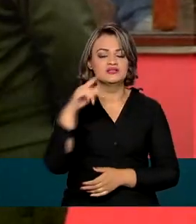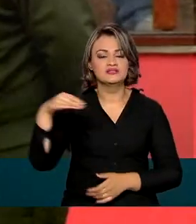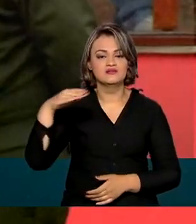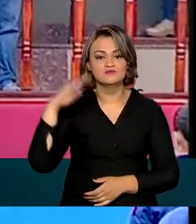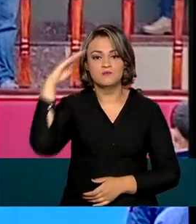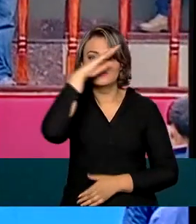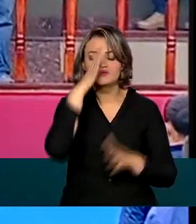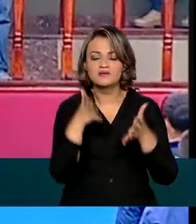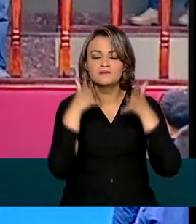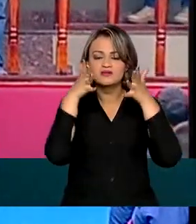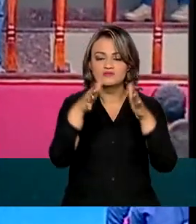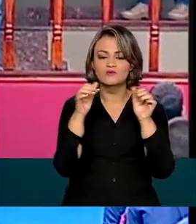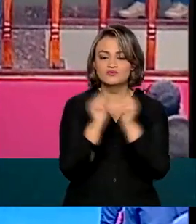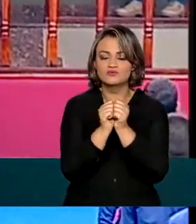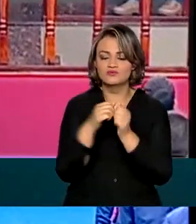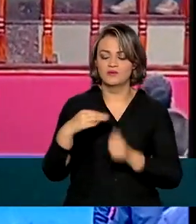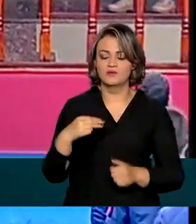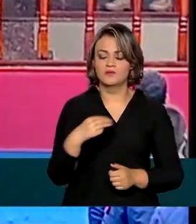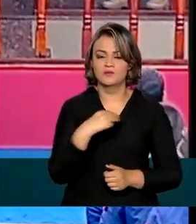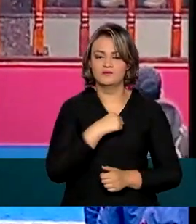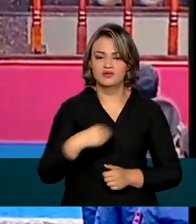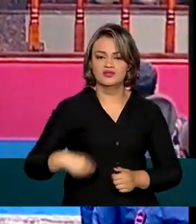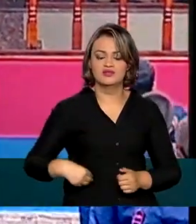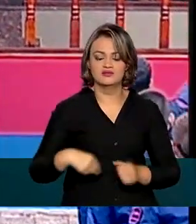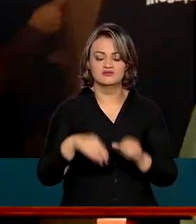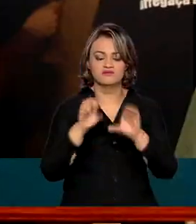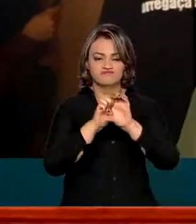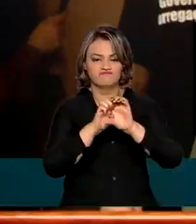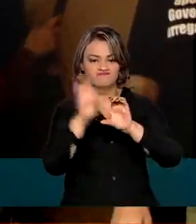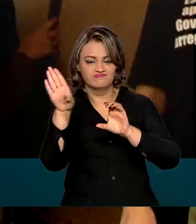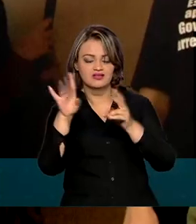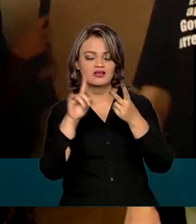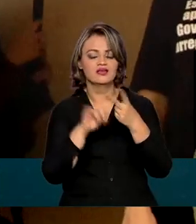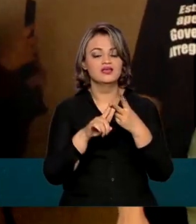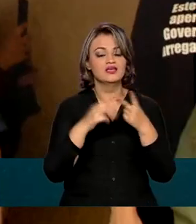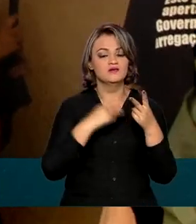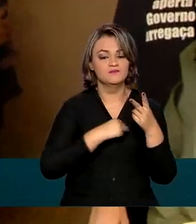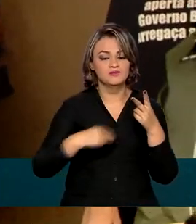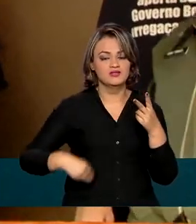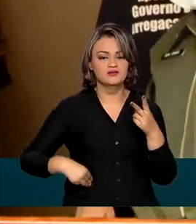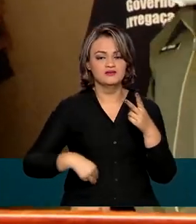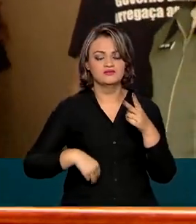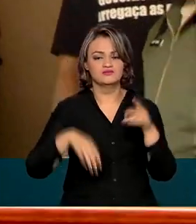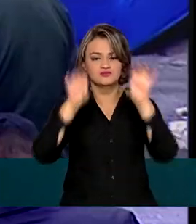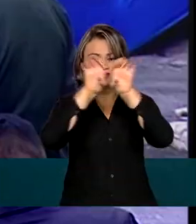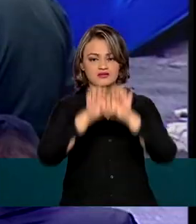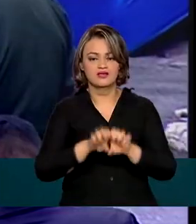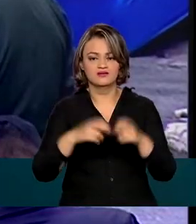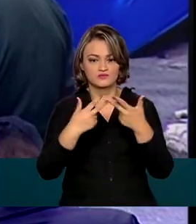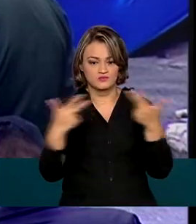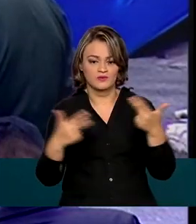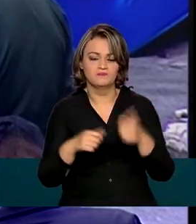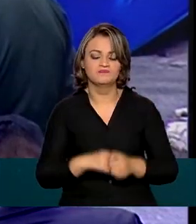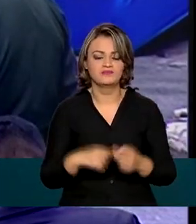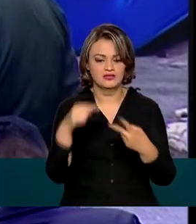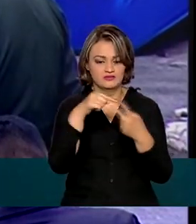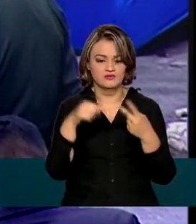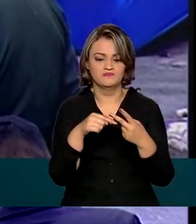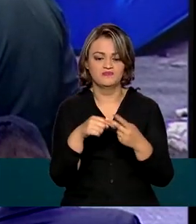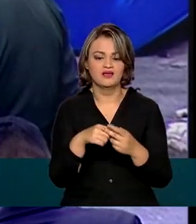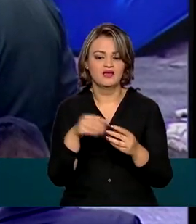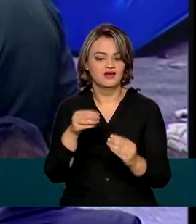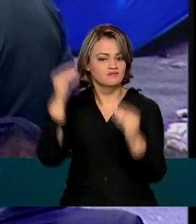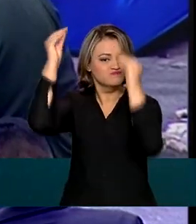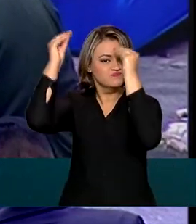ao evento acompanhado dos ministros da Ciência e Tecnologia e do ministro da Infraestrutura. Bolsonaro entregou a